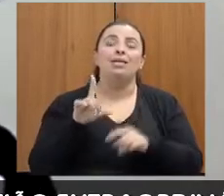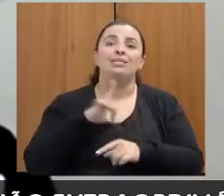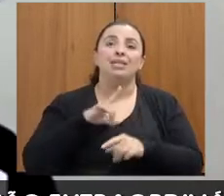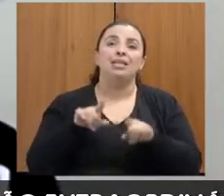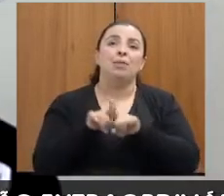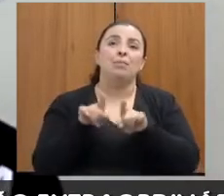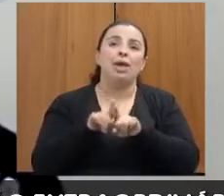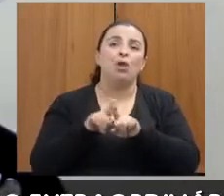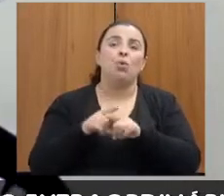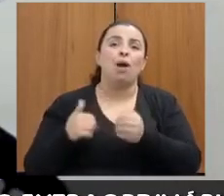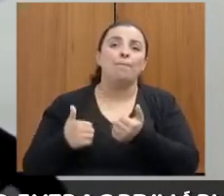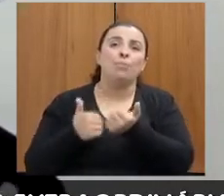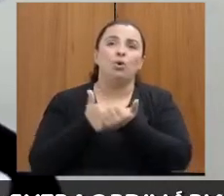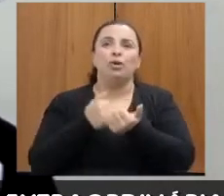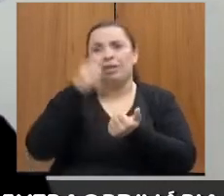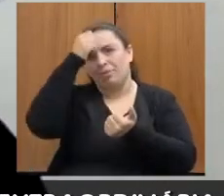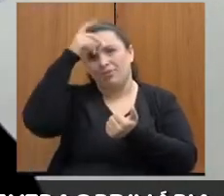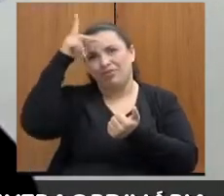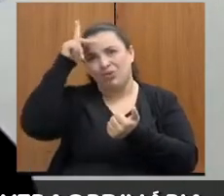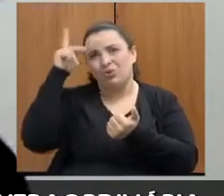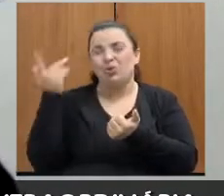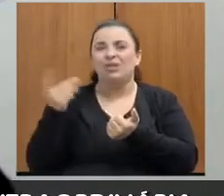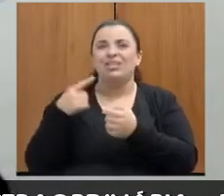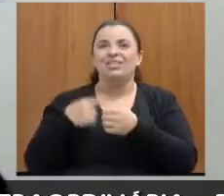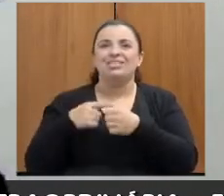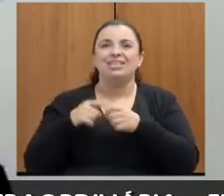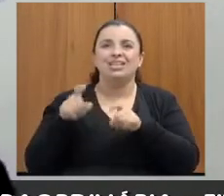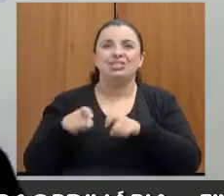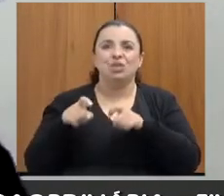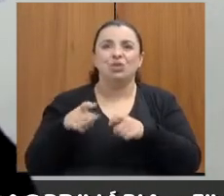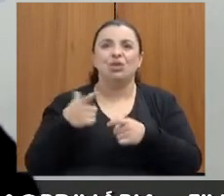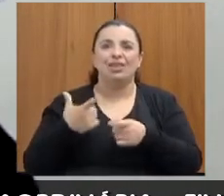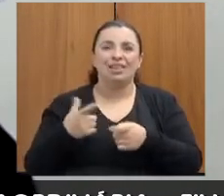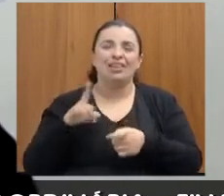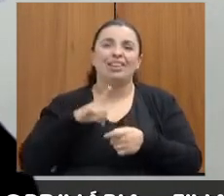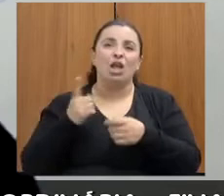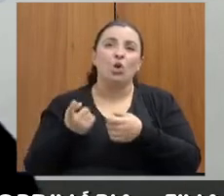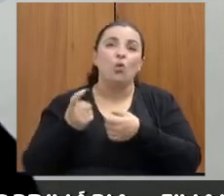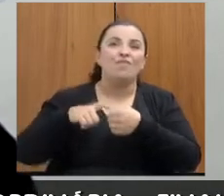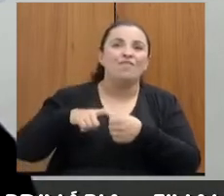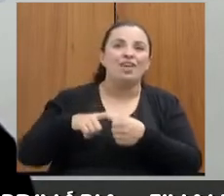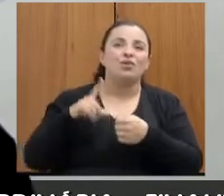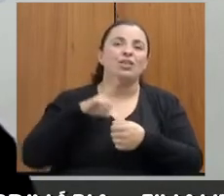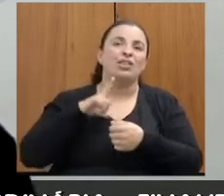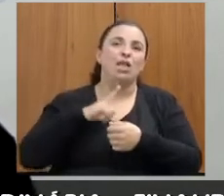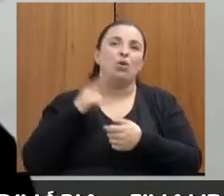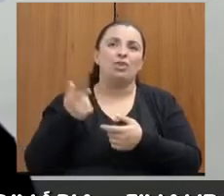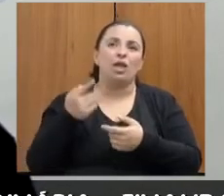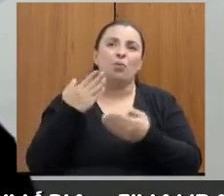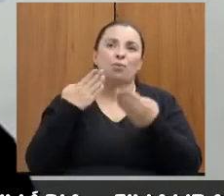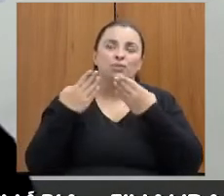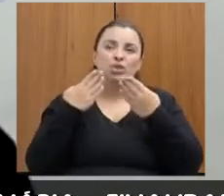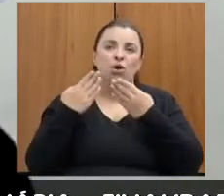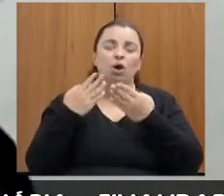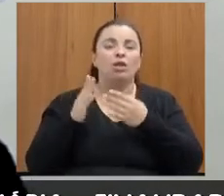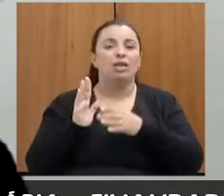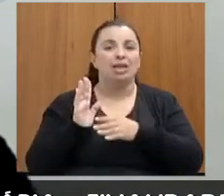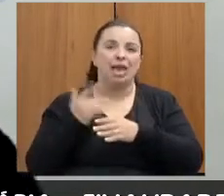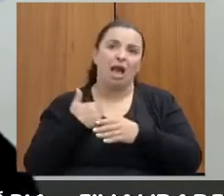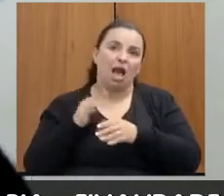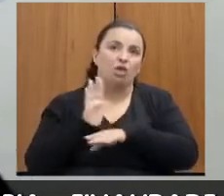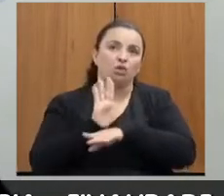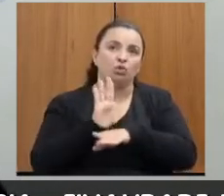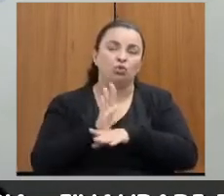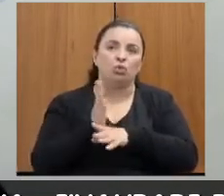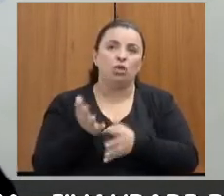prefeitura, que no interior a gente tem muito isso, de convênio. Então, nós temos uma psicóloga que nos ajuda no atendimento, que ela